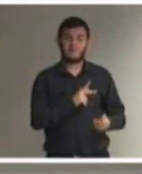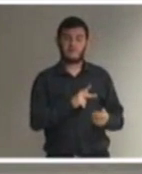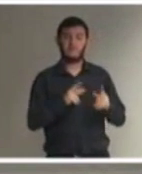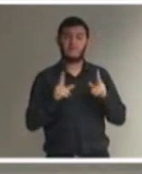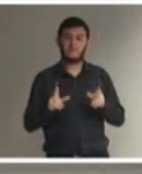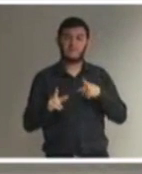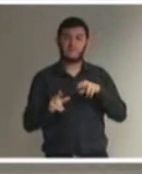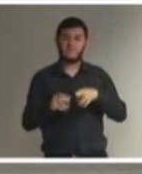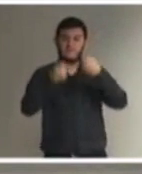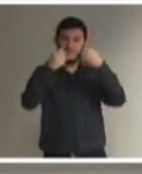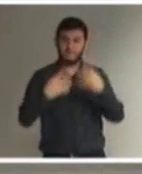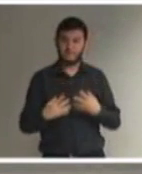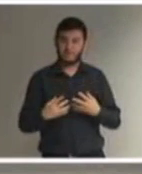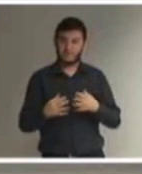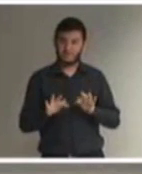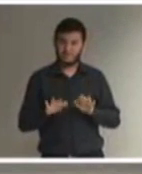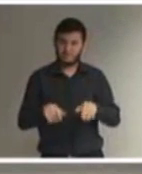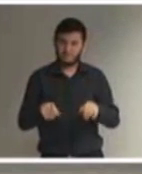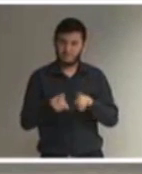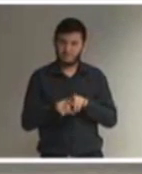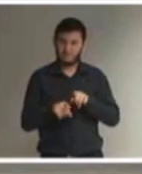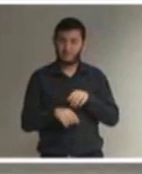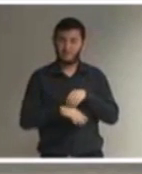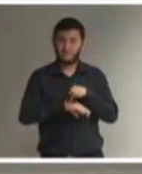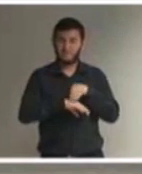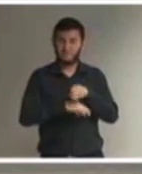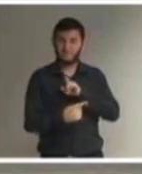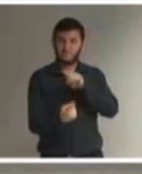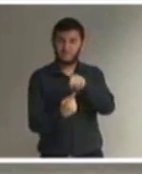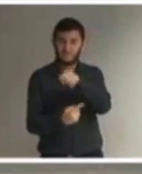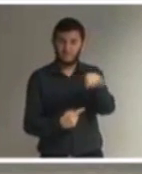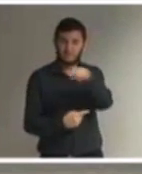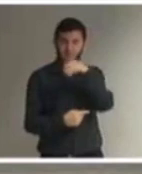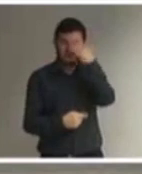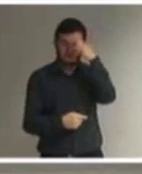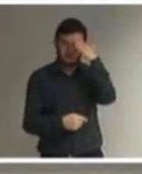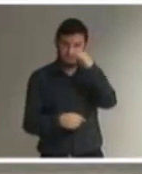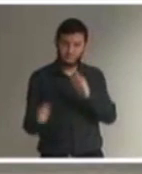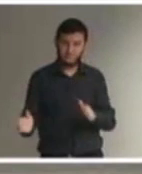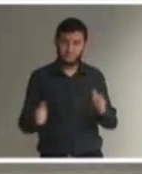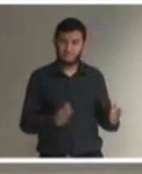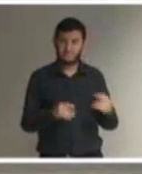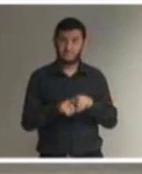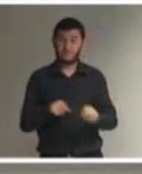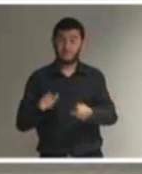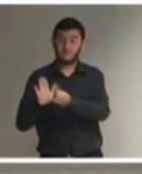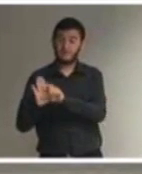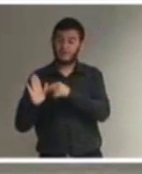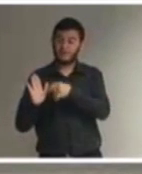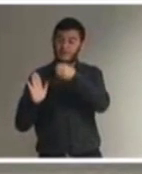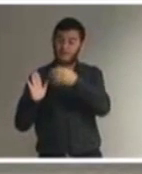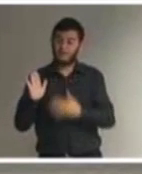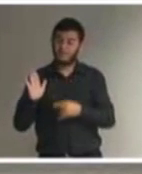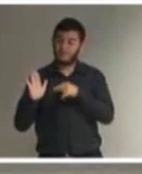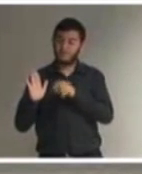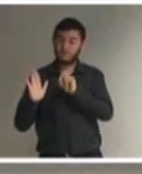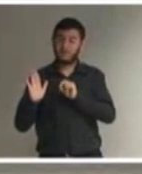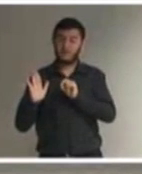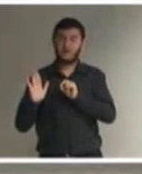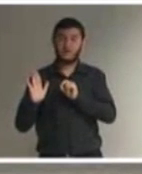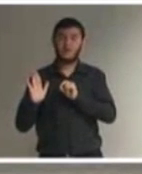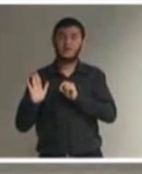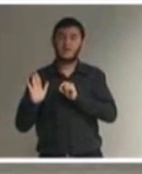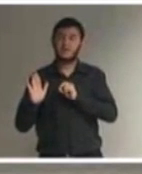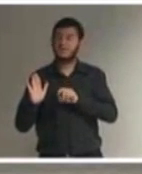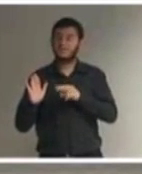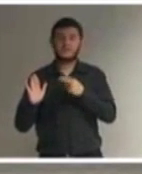final aqui dessa aula. Bem, após essa lei, dizendo que era crime recusar matrícula em 89,